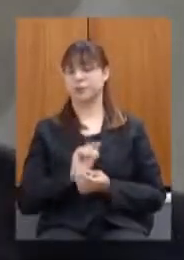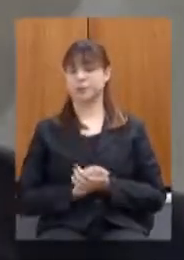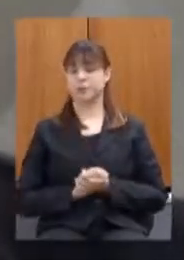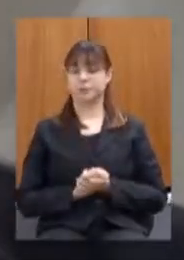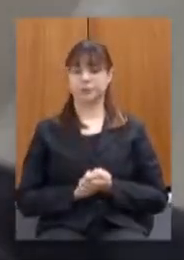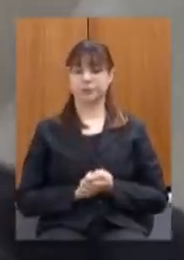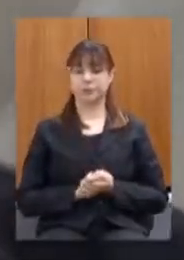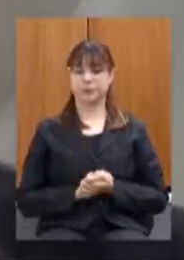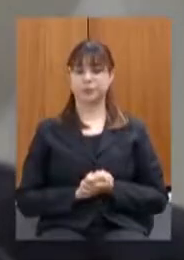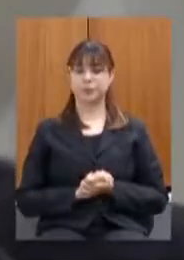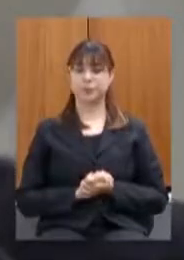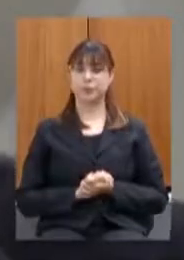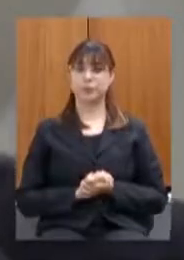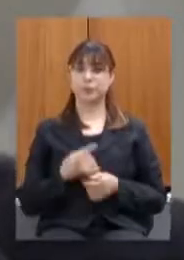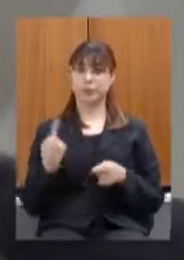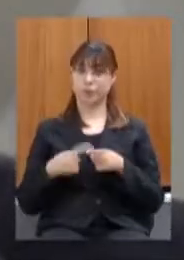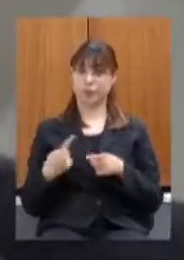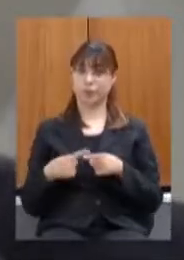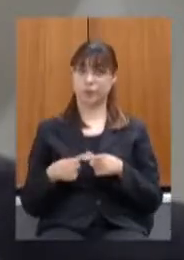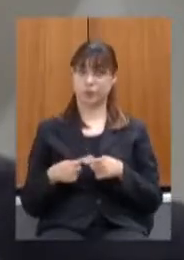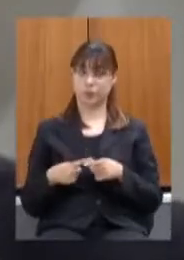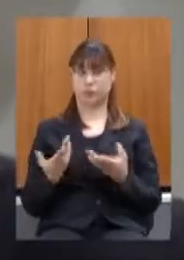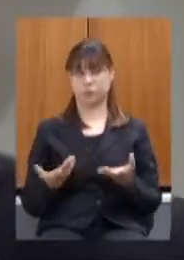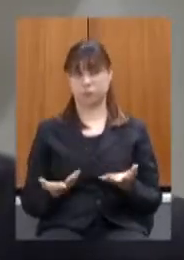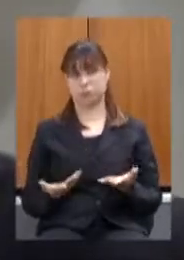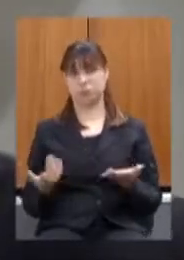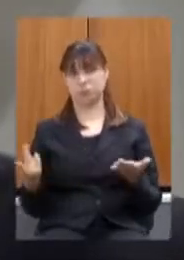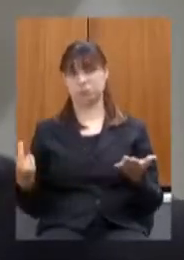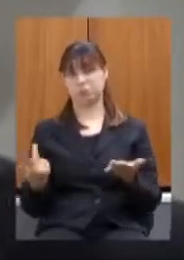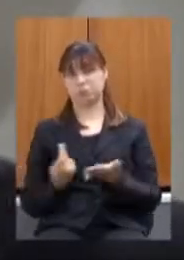porque mesmo após a